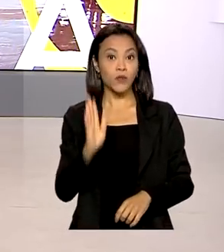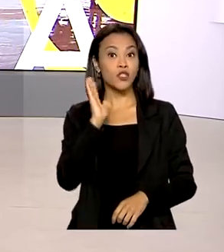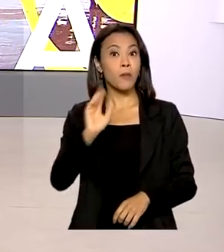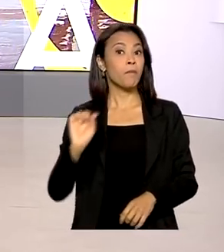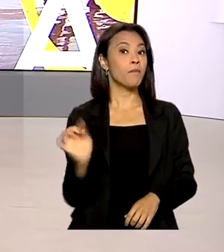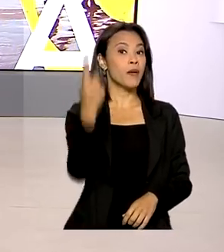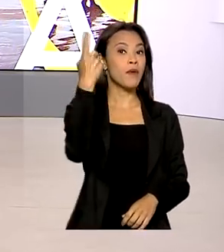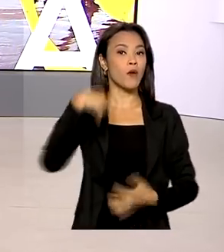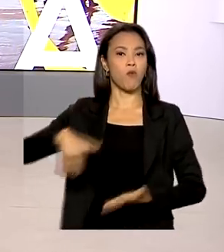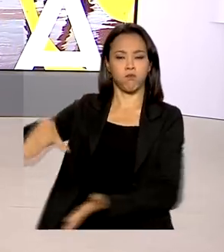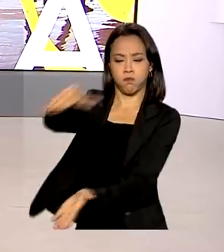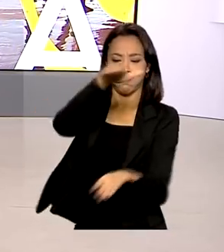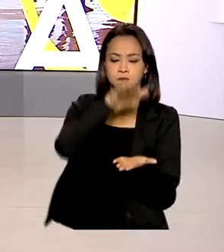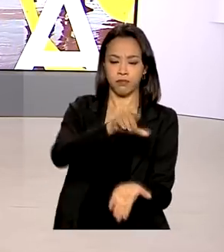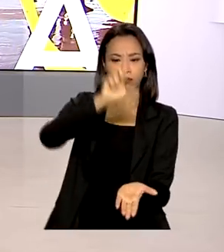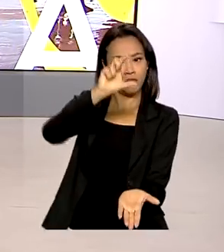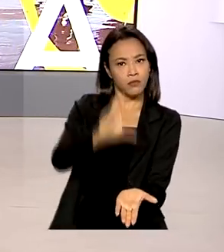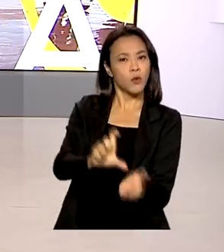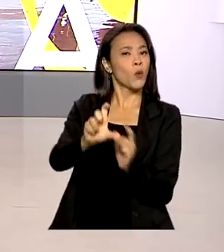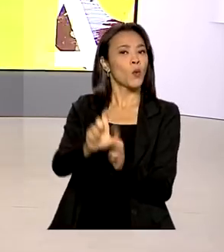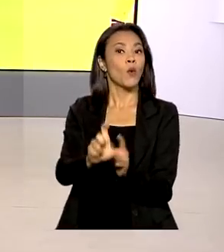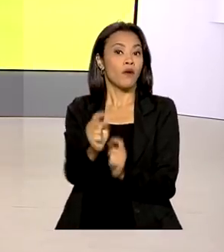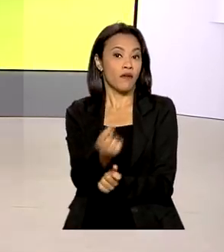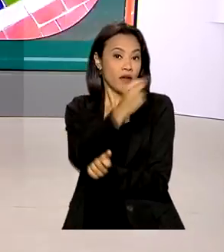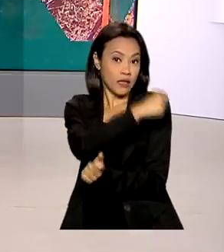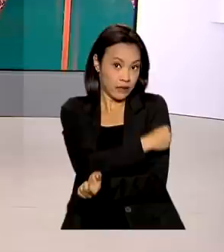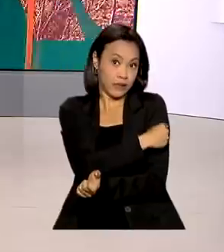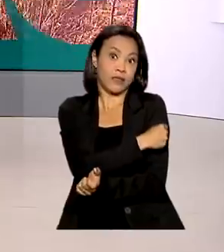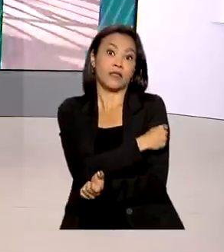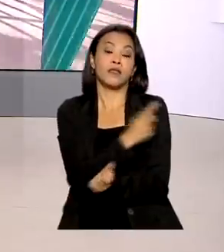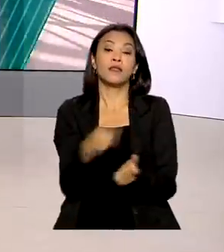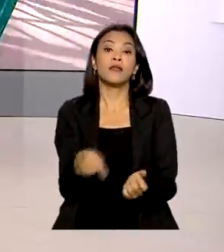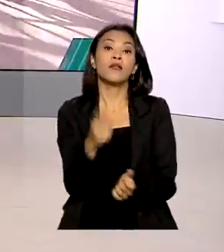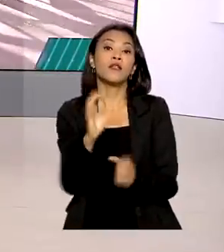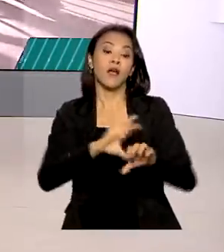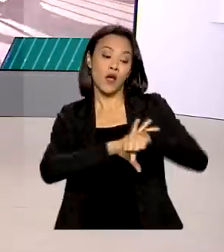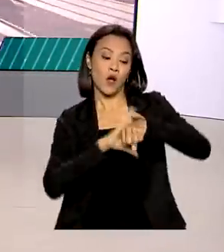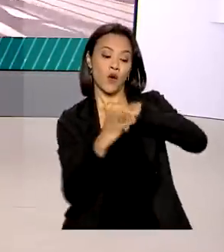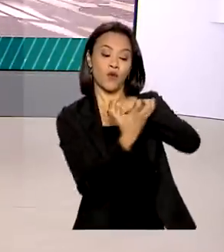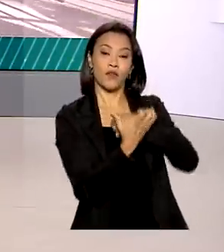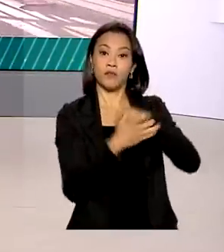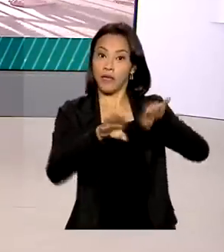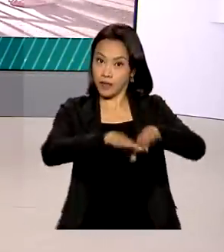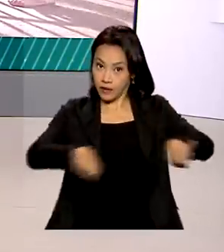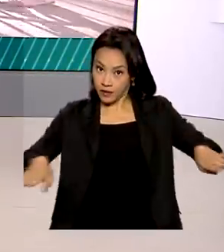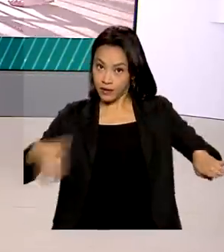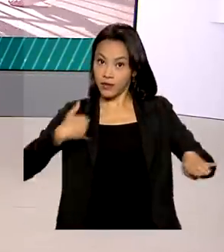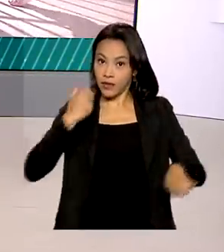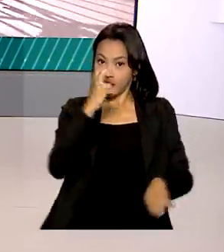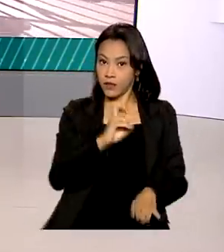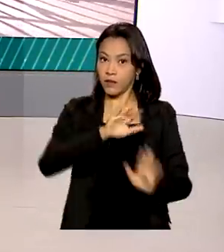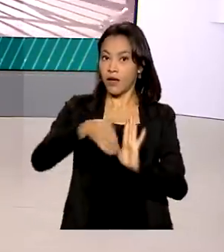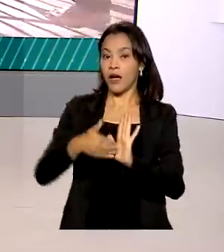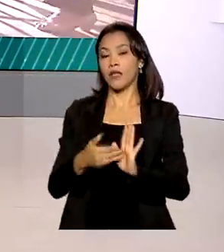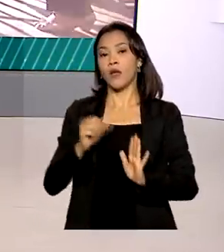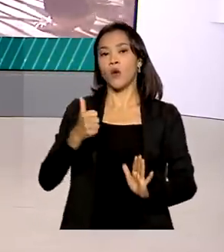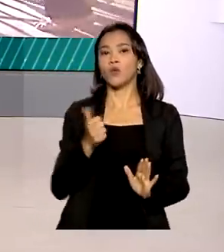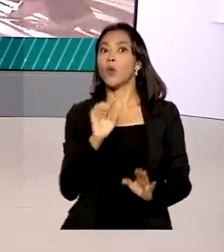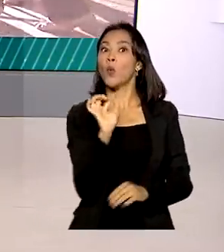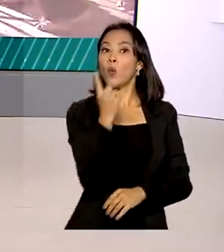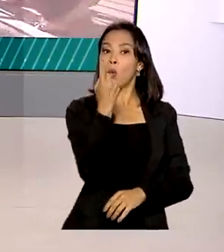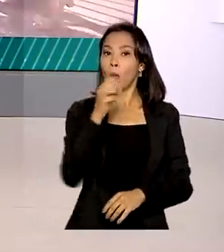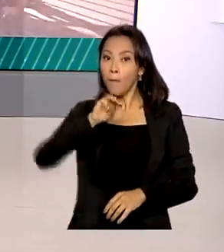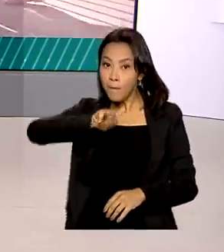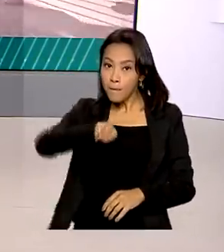primeiro lote de vacinas contra a Covid-19 para crianças de 5 a 11 anos. São mais de 1 milhão de